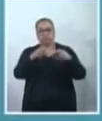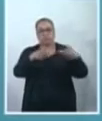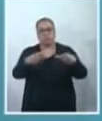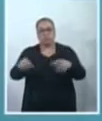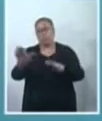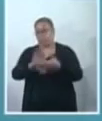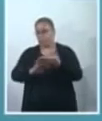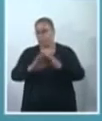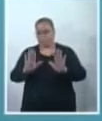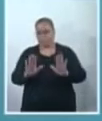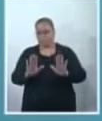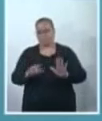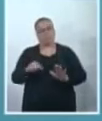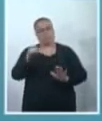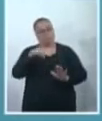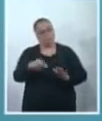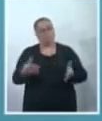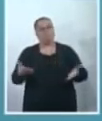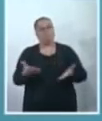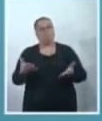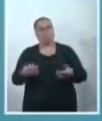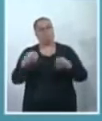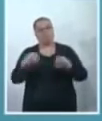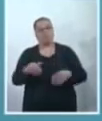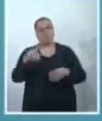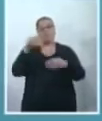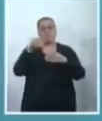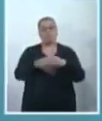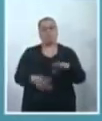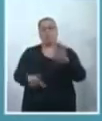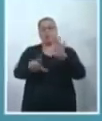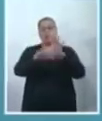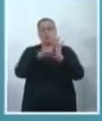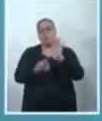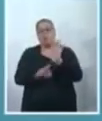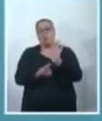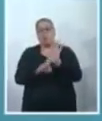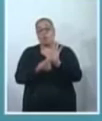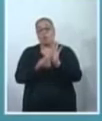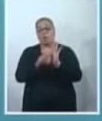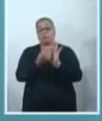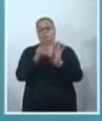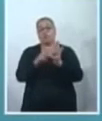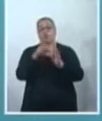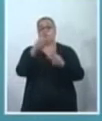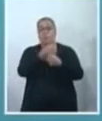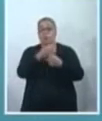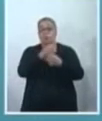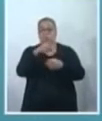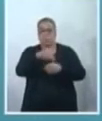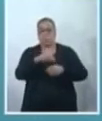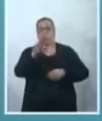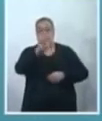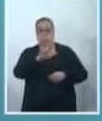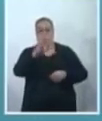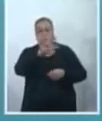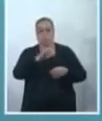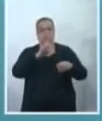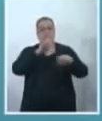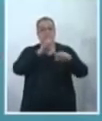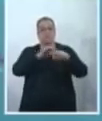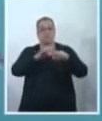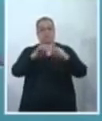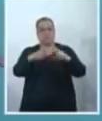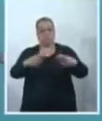demandas. Nesse momento, nós temos que votar a lei orçamentária anual. O Berlândia é um município muito